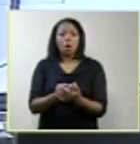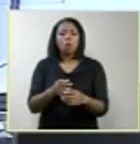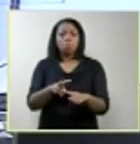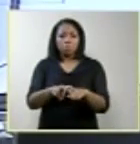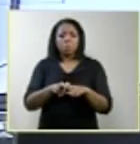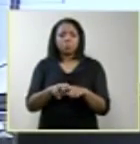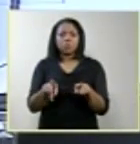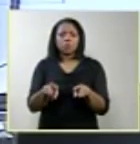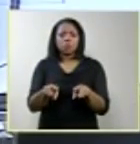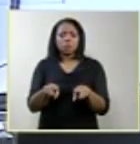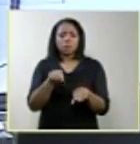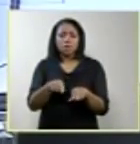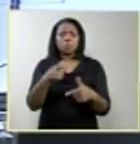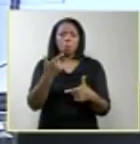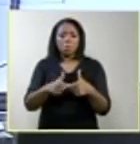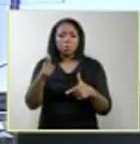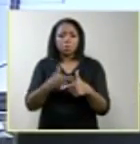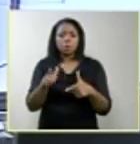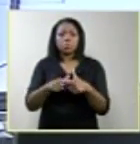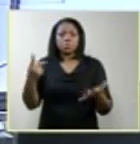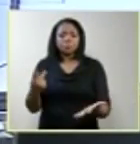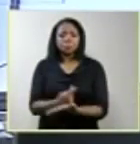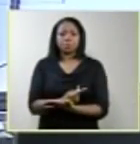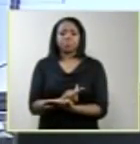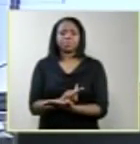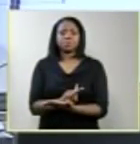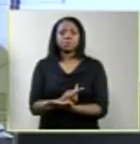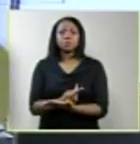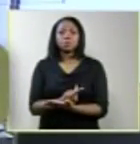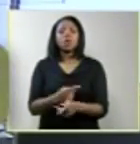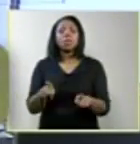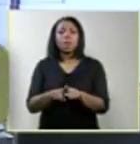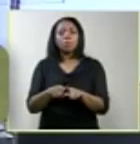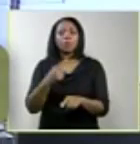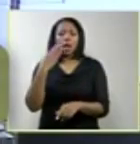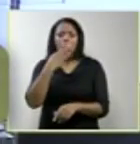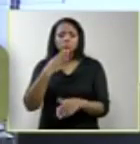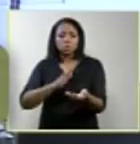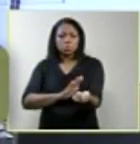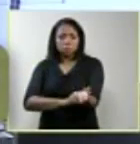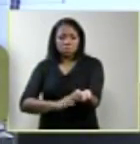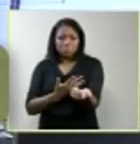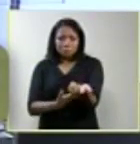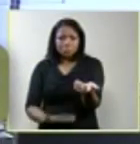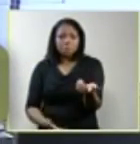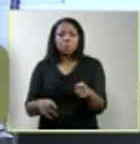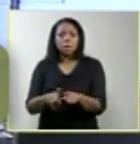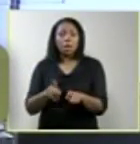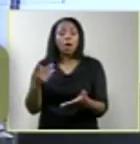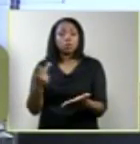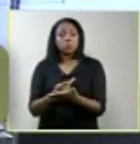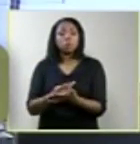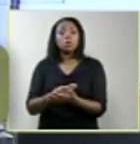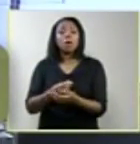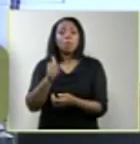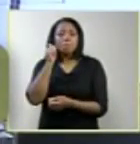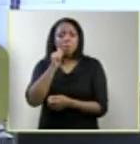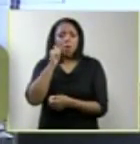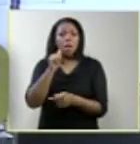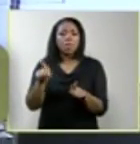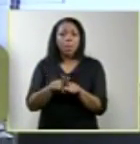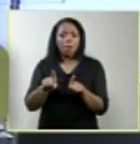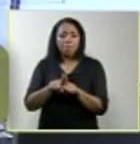sendo o mais importante deles, o polidrame. A hipertensão e diabetes aparecendo em 9,3% das mulheres. O parto